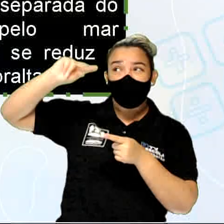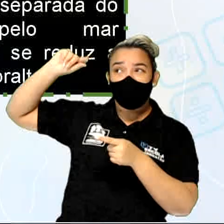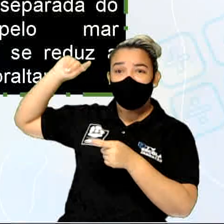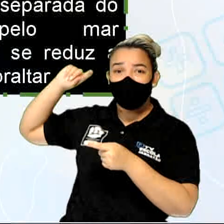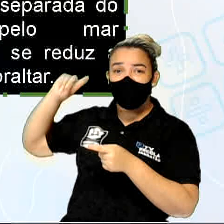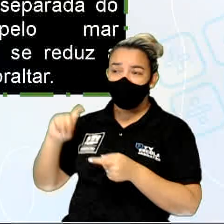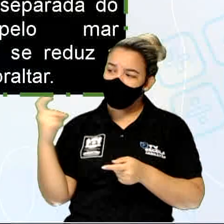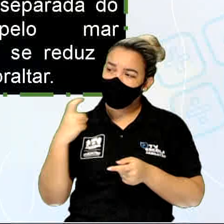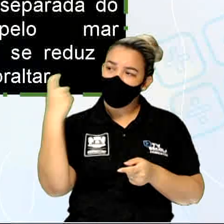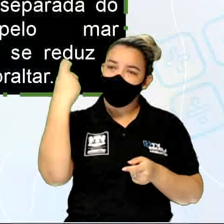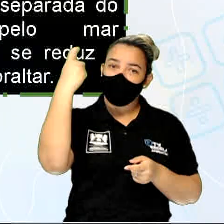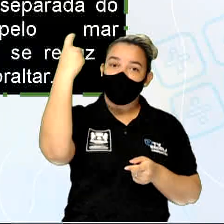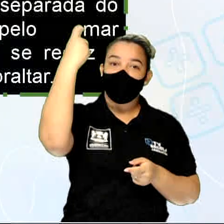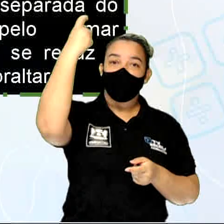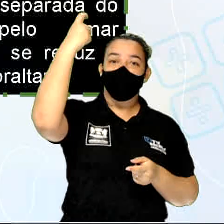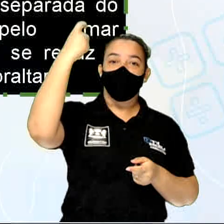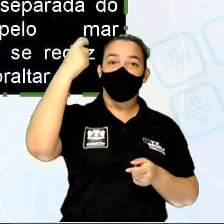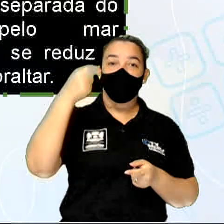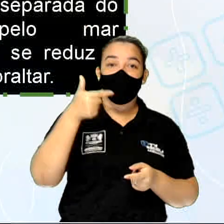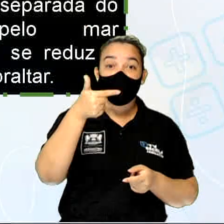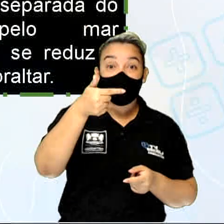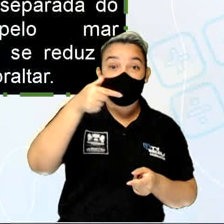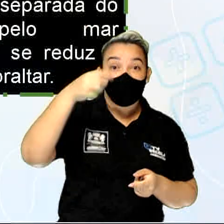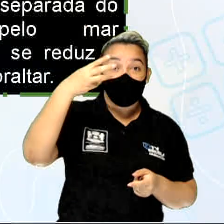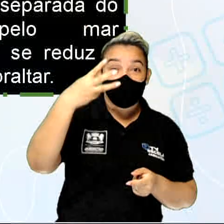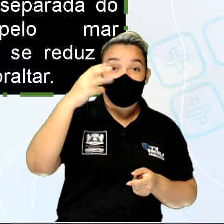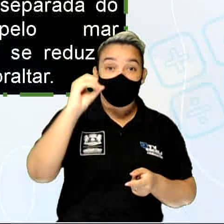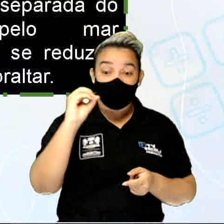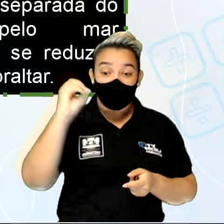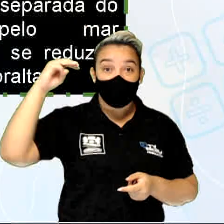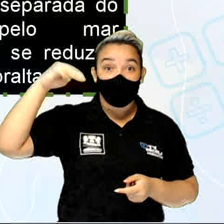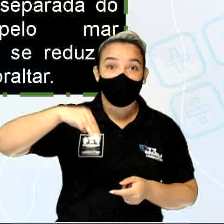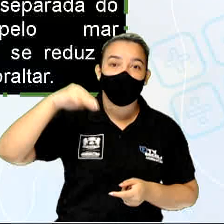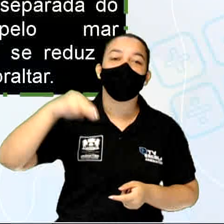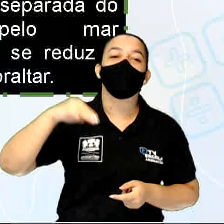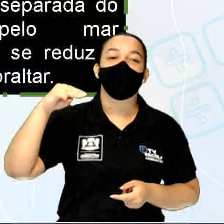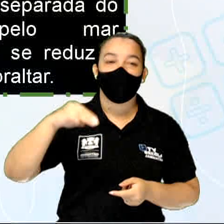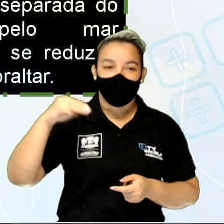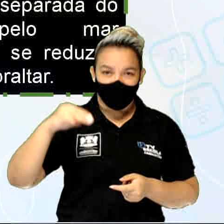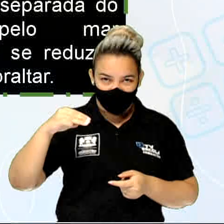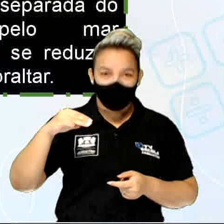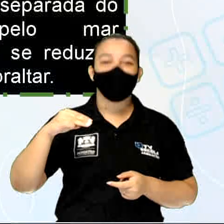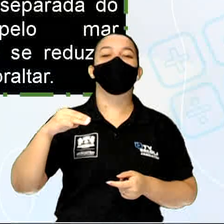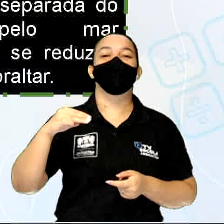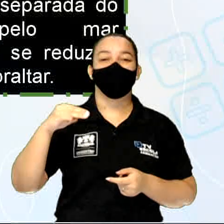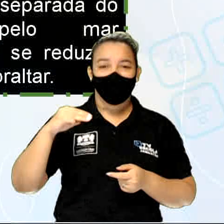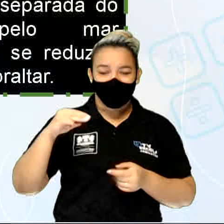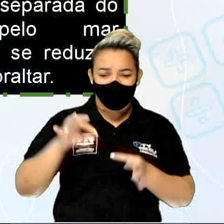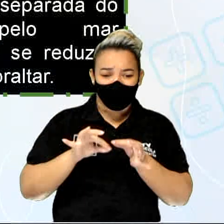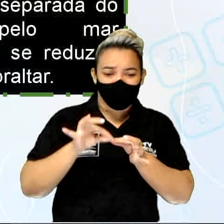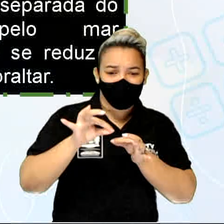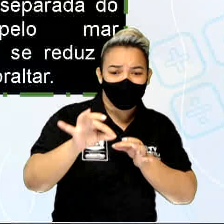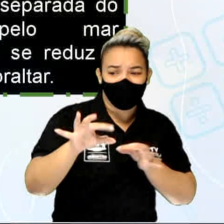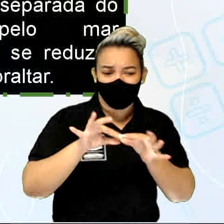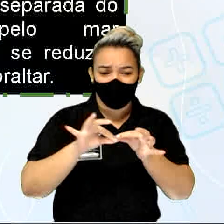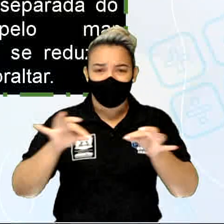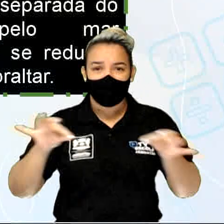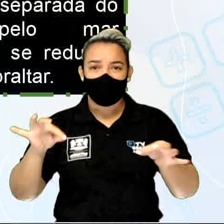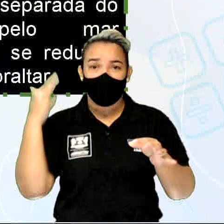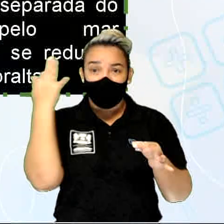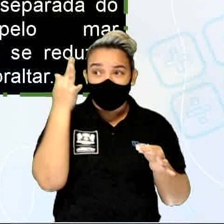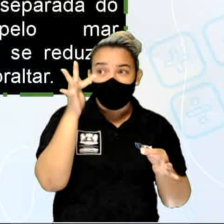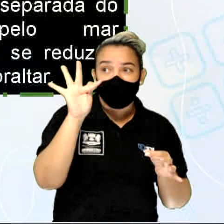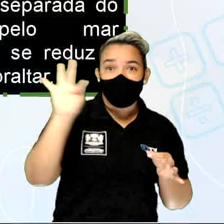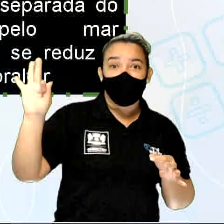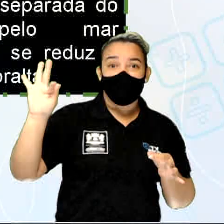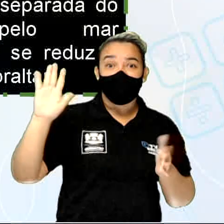230 metros, com extensão de 2 mil quilômetros na planície do norte, que se estende da costa atlântica francesa até